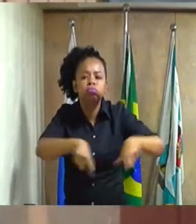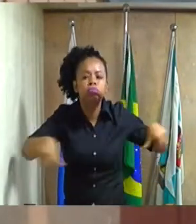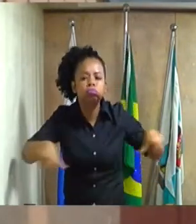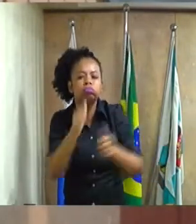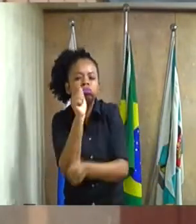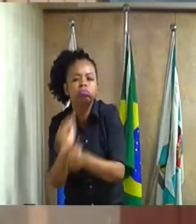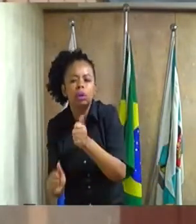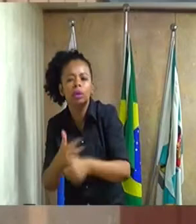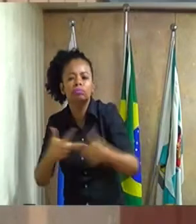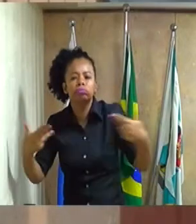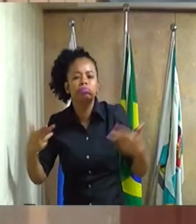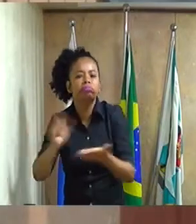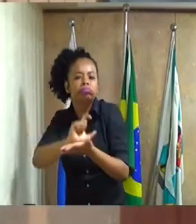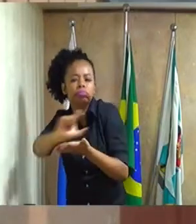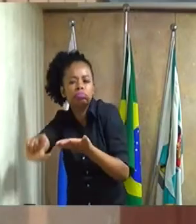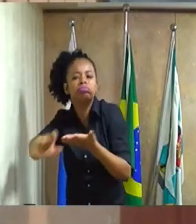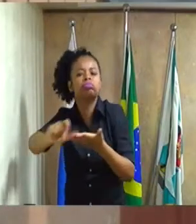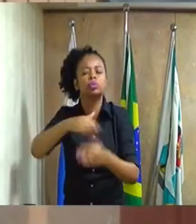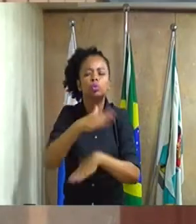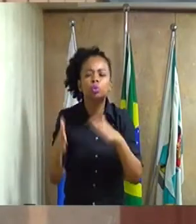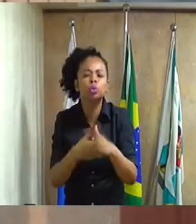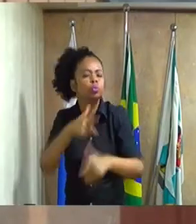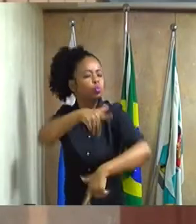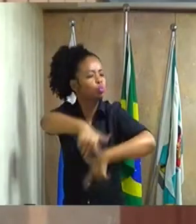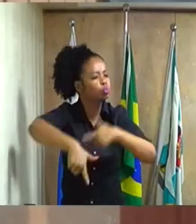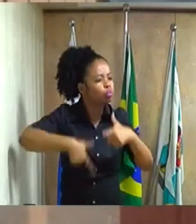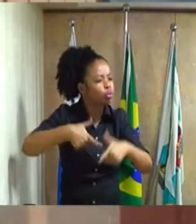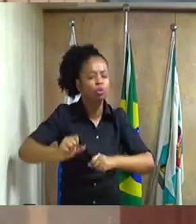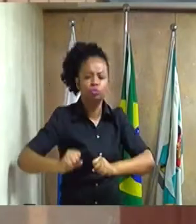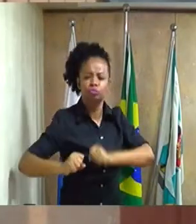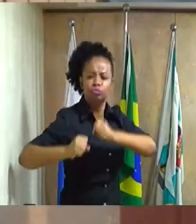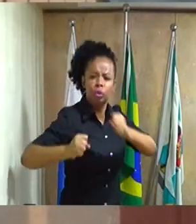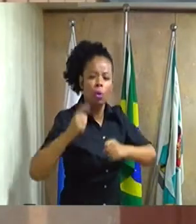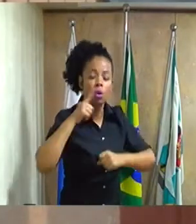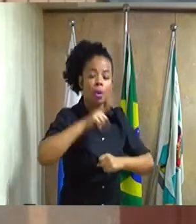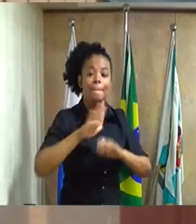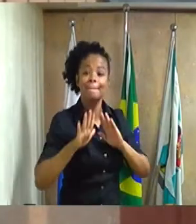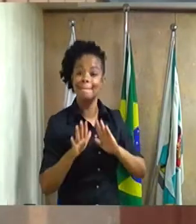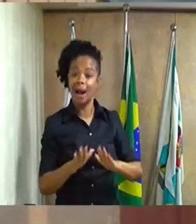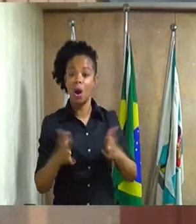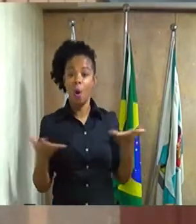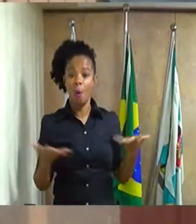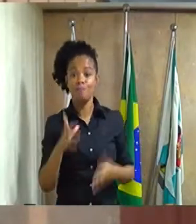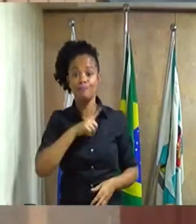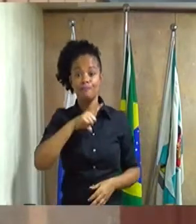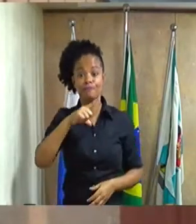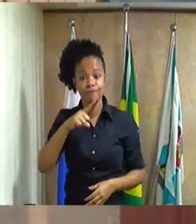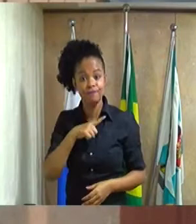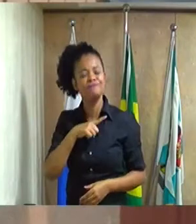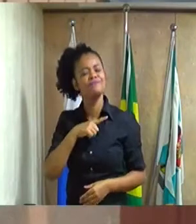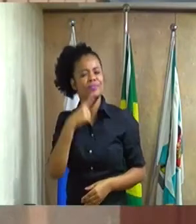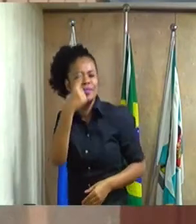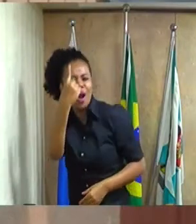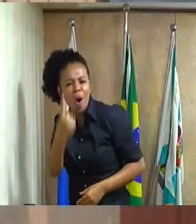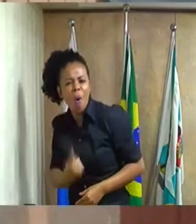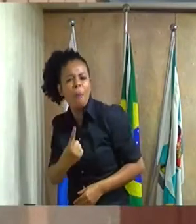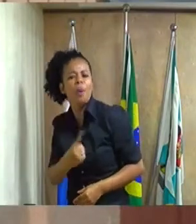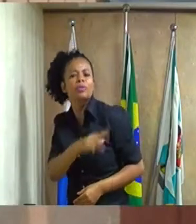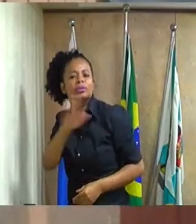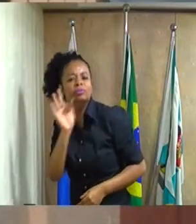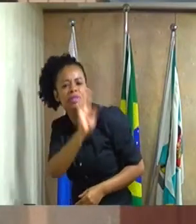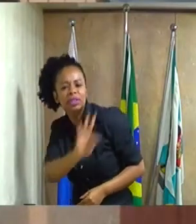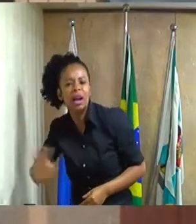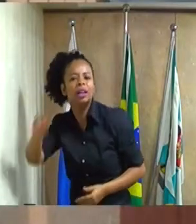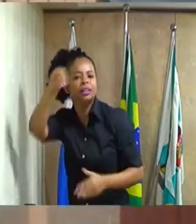material foi corruído e tal, enfim, mas hoje nós temos uma universidade federal no nosso